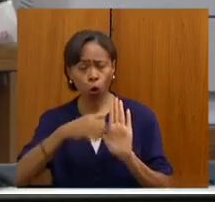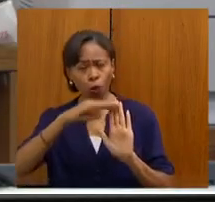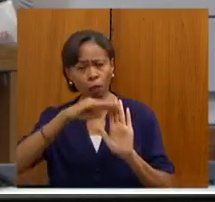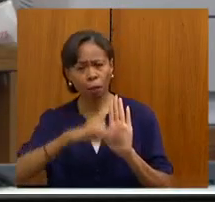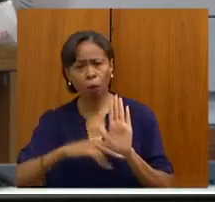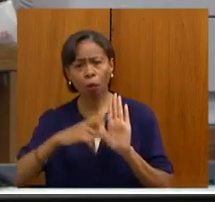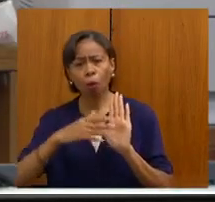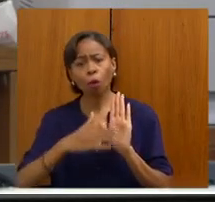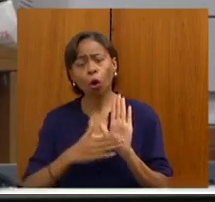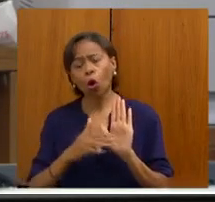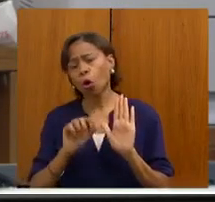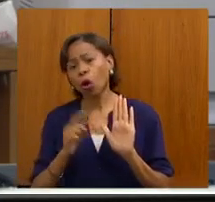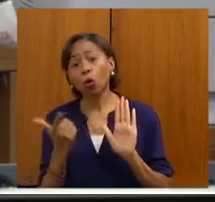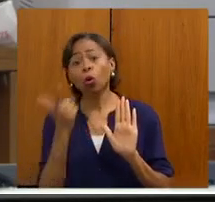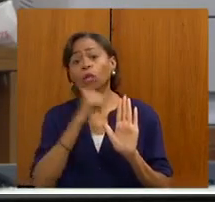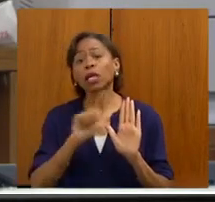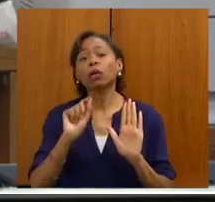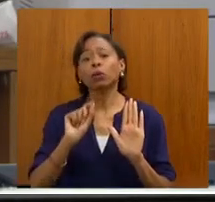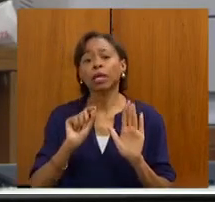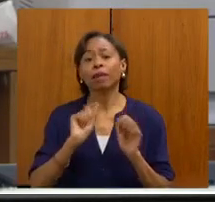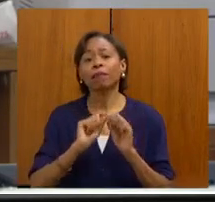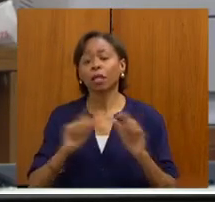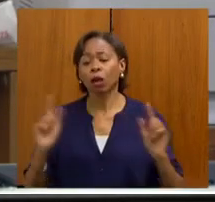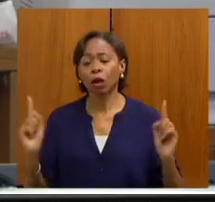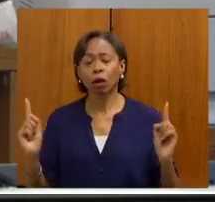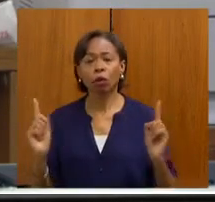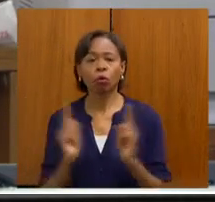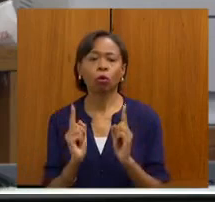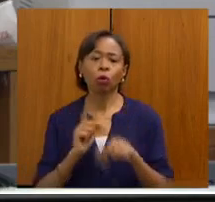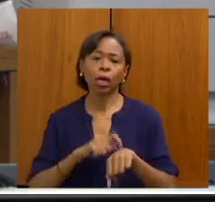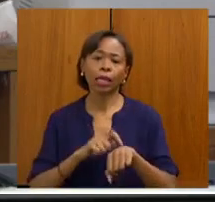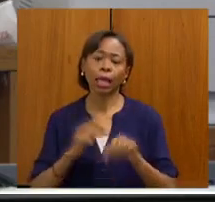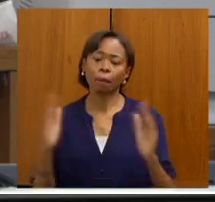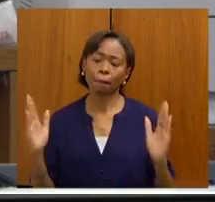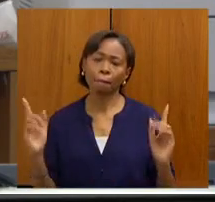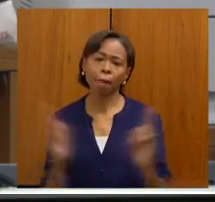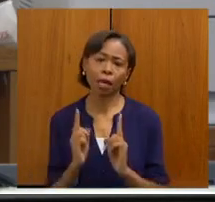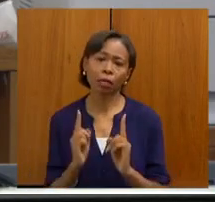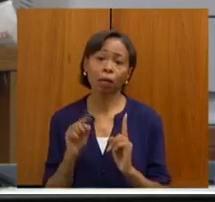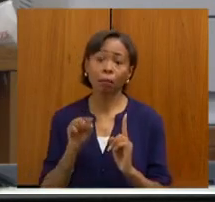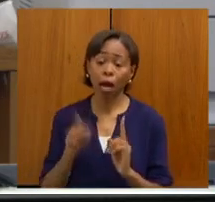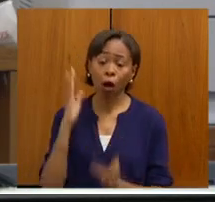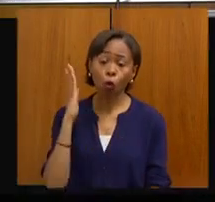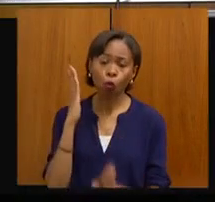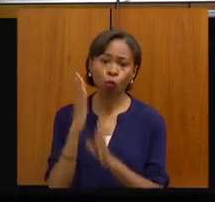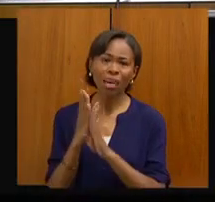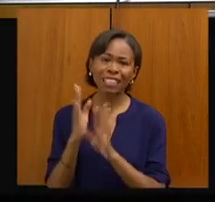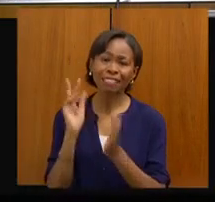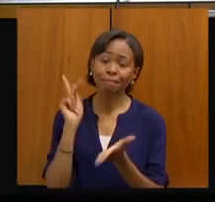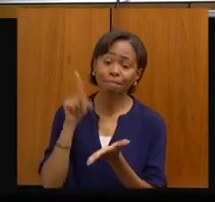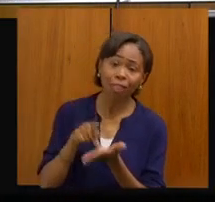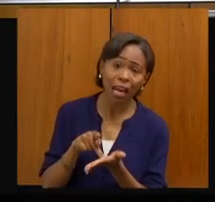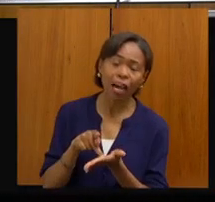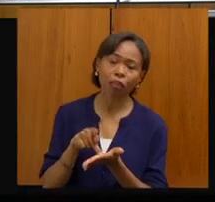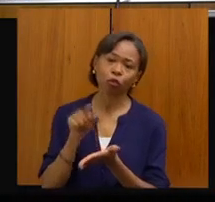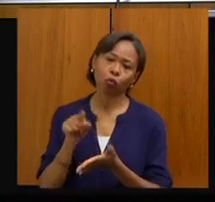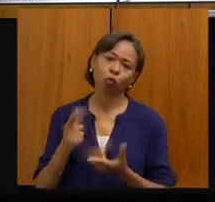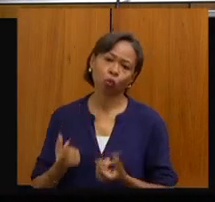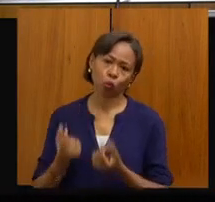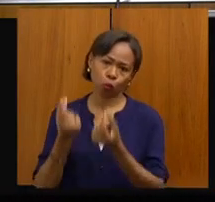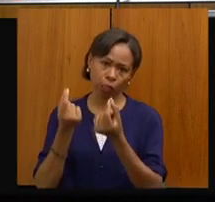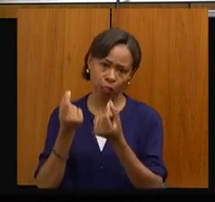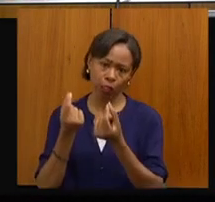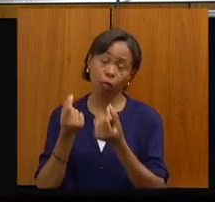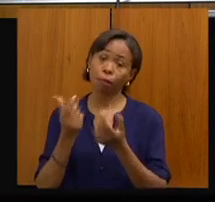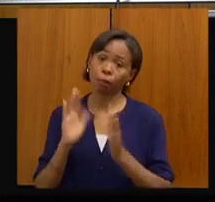encurtar o tempo para a confirmação diagnóstica do câncer dentro dos serviços habilitados. Então,